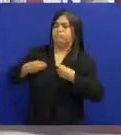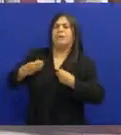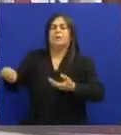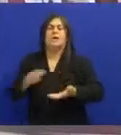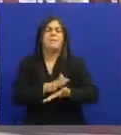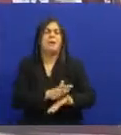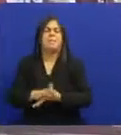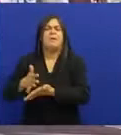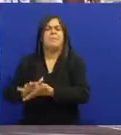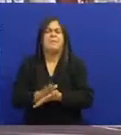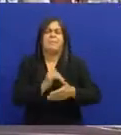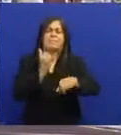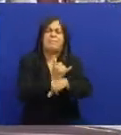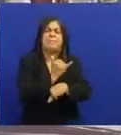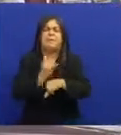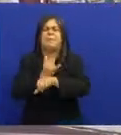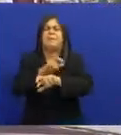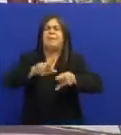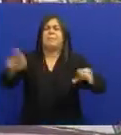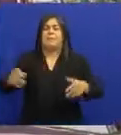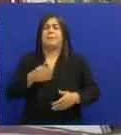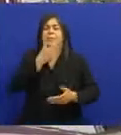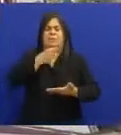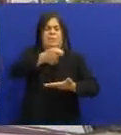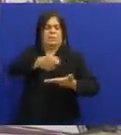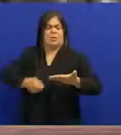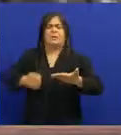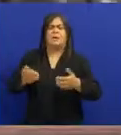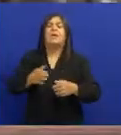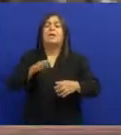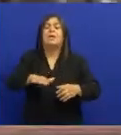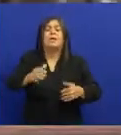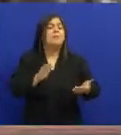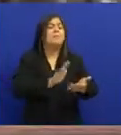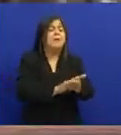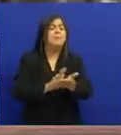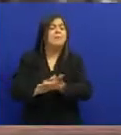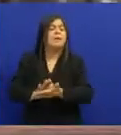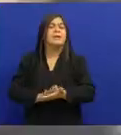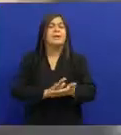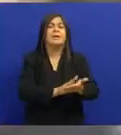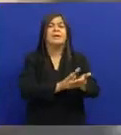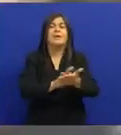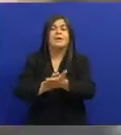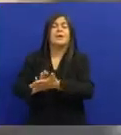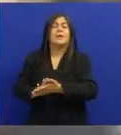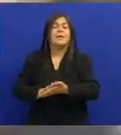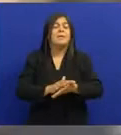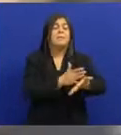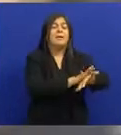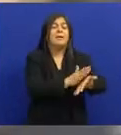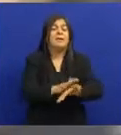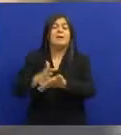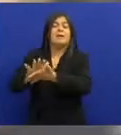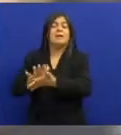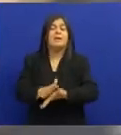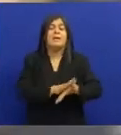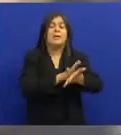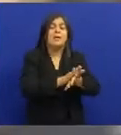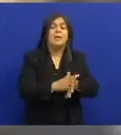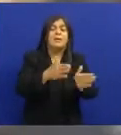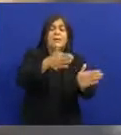de pegar Qualquer tema Ele desenvolvia E eu me lembro Ele cantando Para as crianças Um B com A, B, A, B